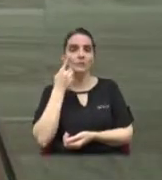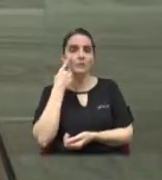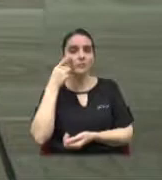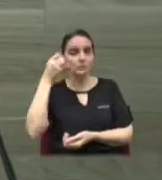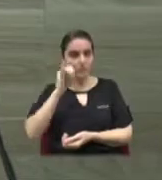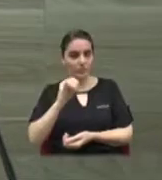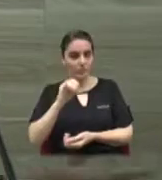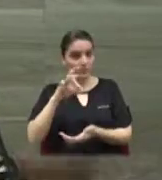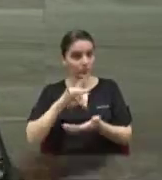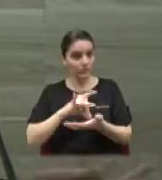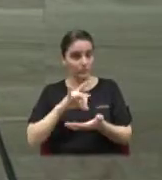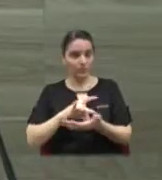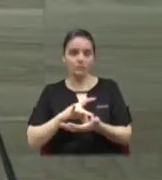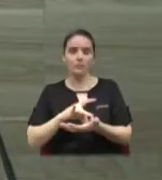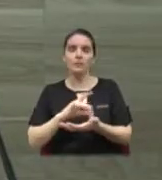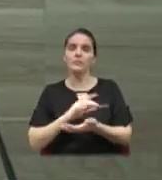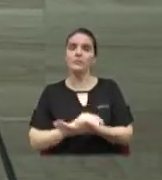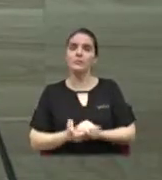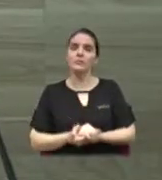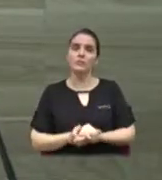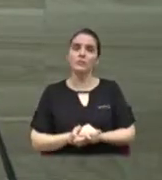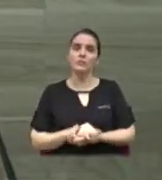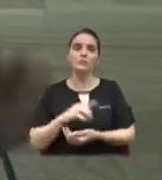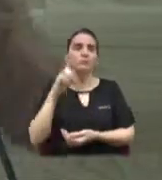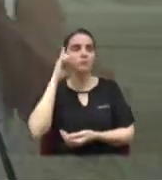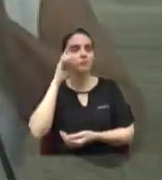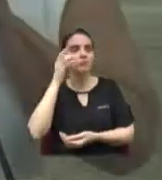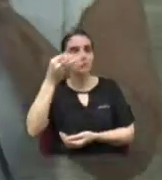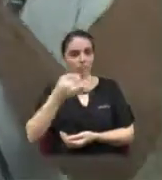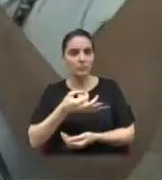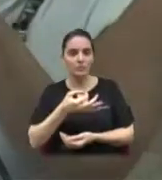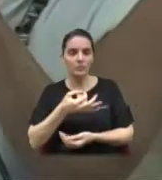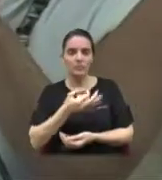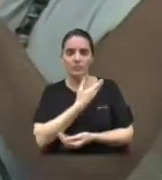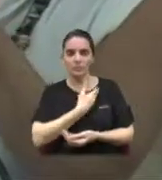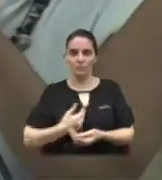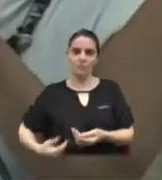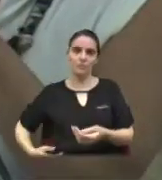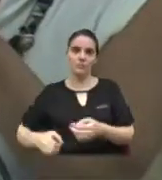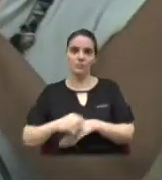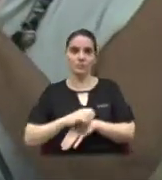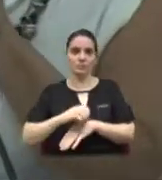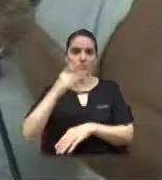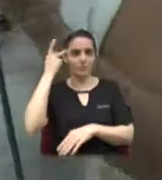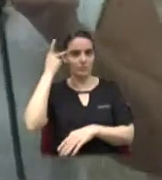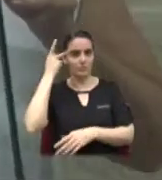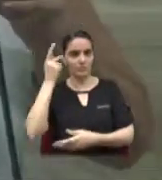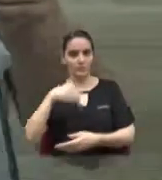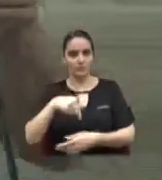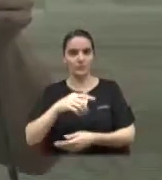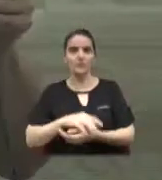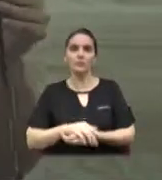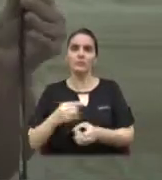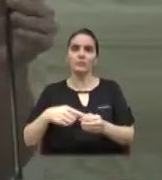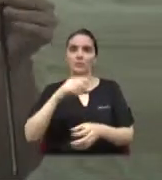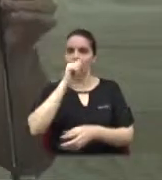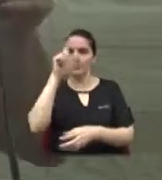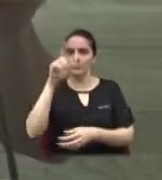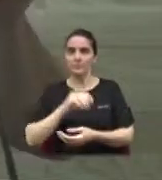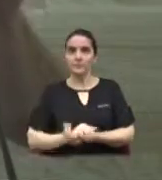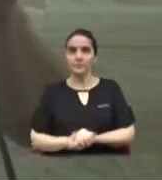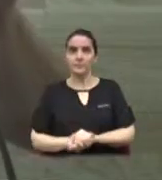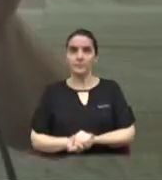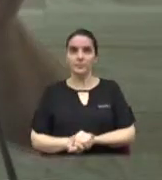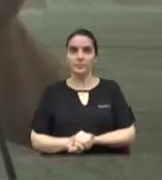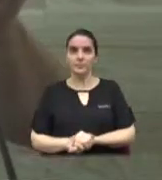ele ali atrás, eu não tive acesso ainda, mas que o governador estaria na cidade de Limeira. Muito obrigada, presidente. Só uma parte?